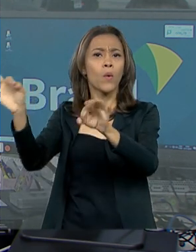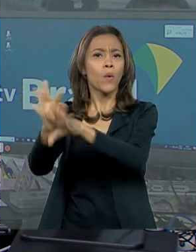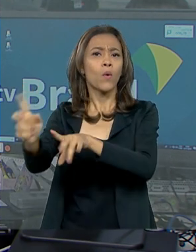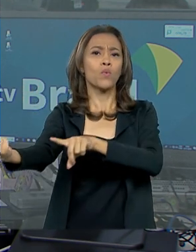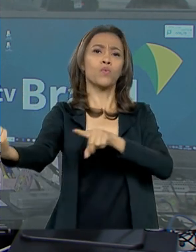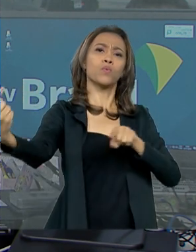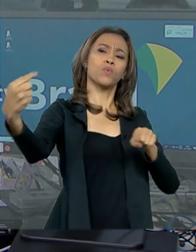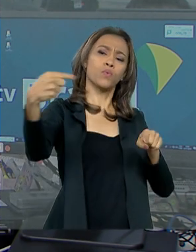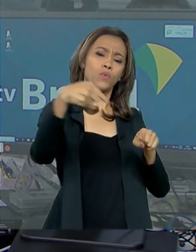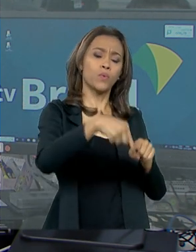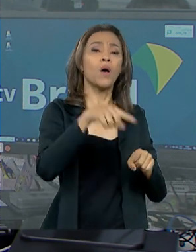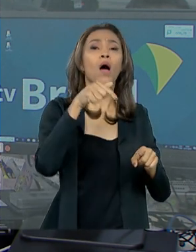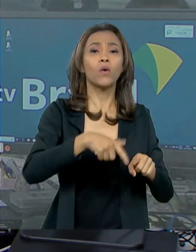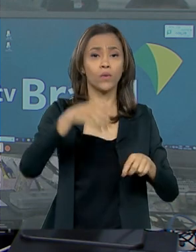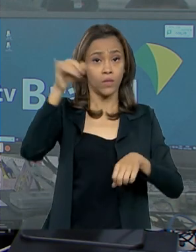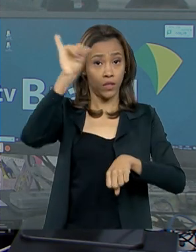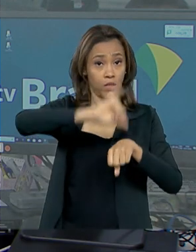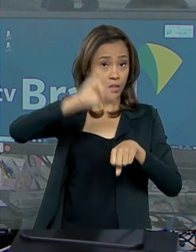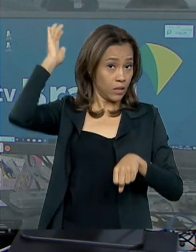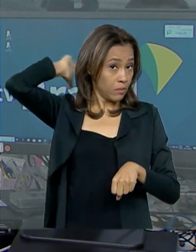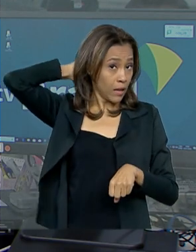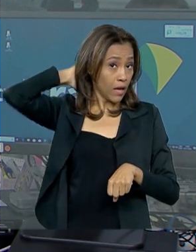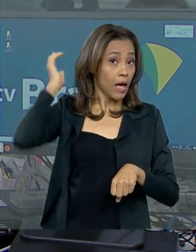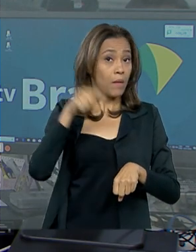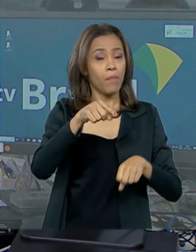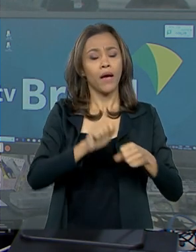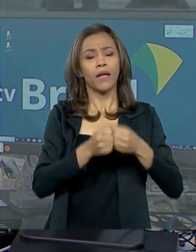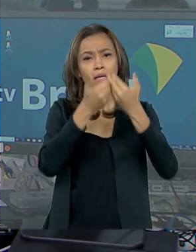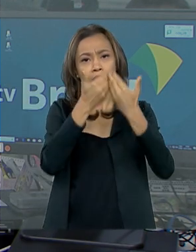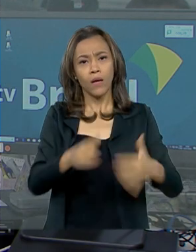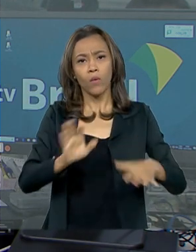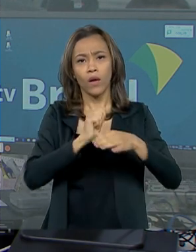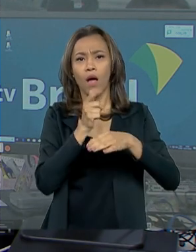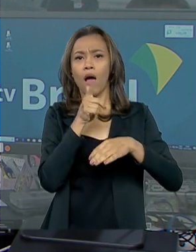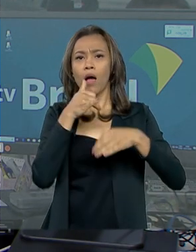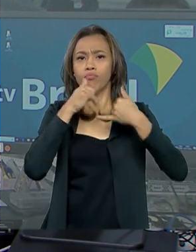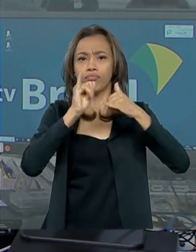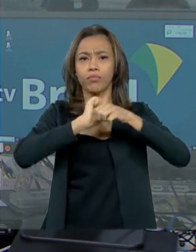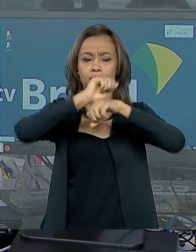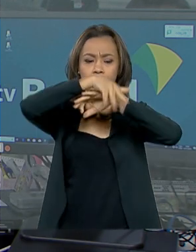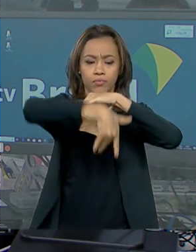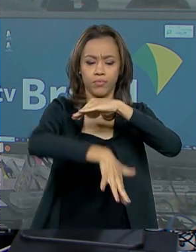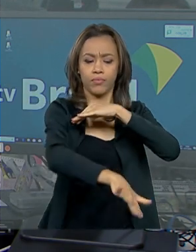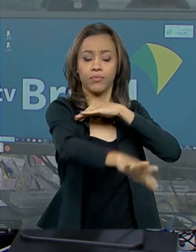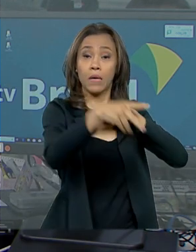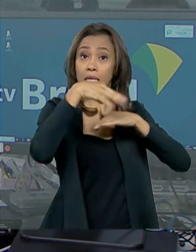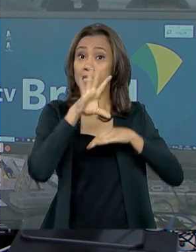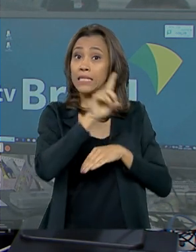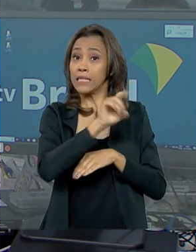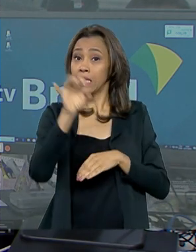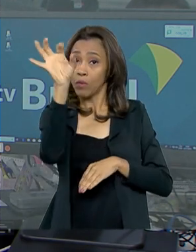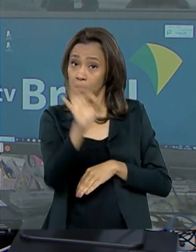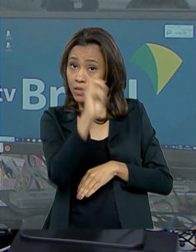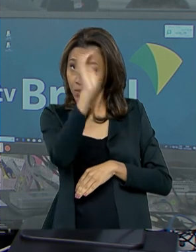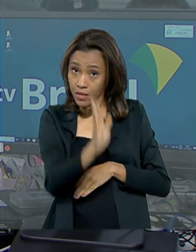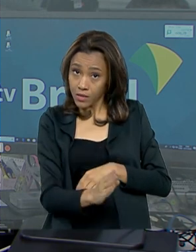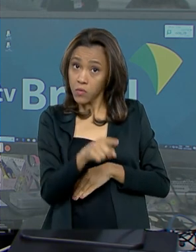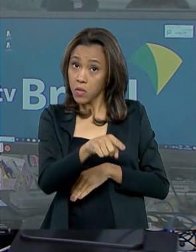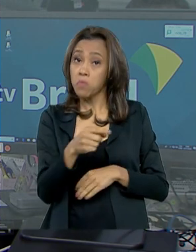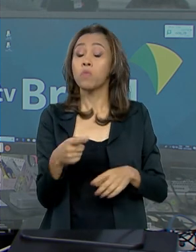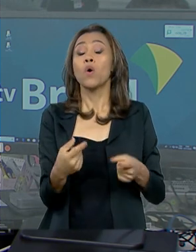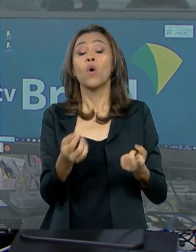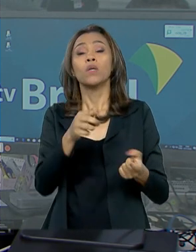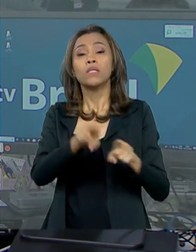usina de Belo Monte. Com isso, a maior hidrelétrica, 100% brasileira, atinge toda a capacidade de operação. O ministro de